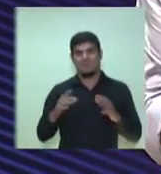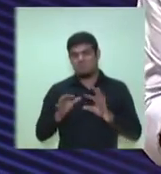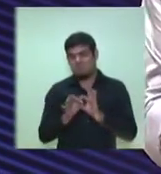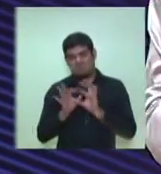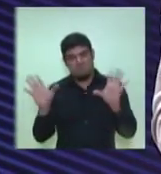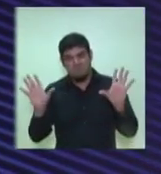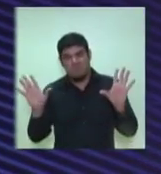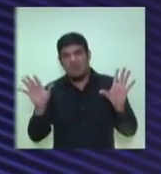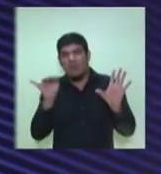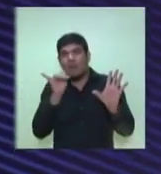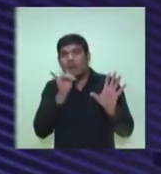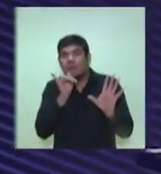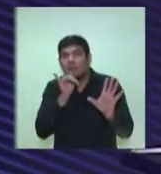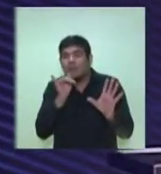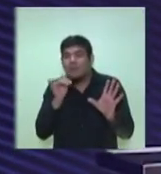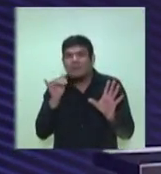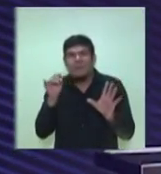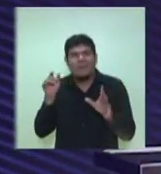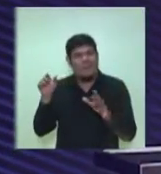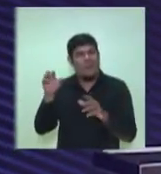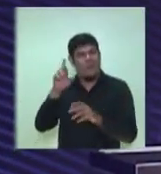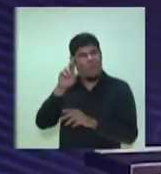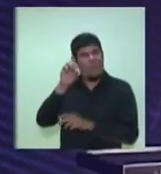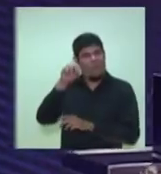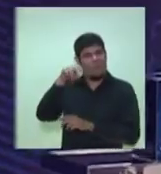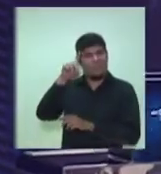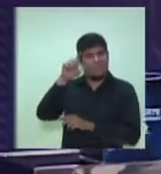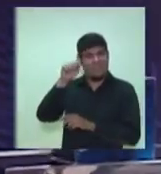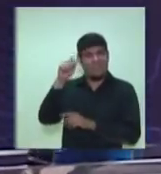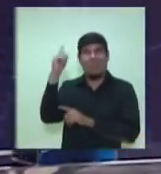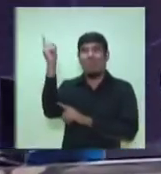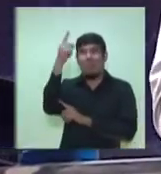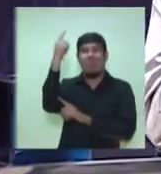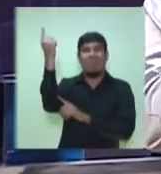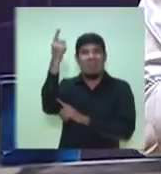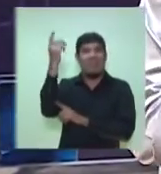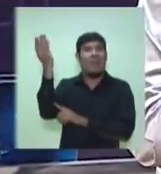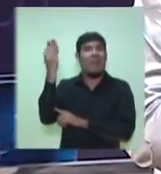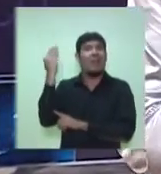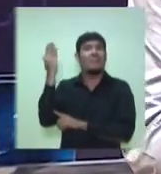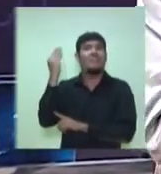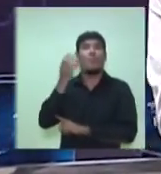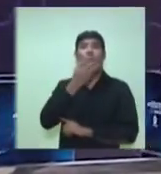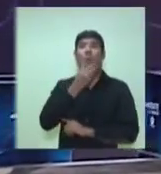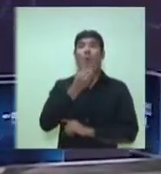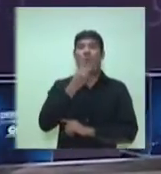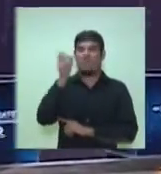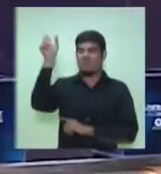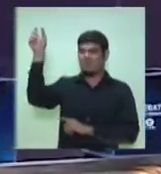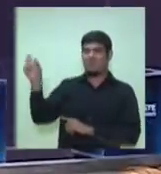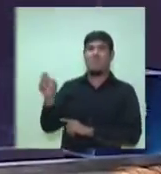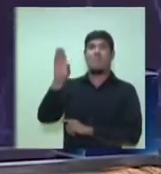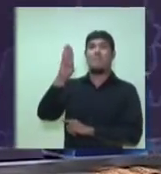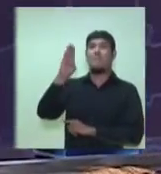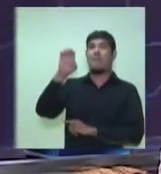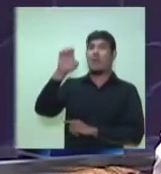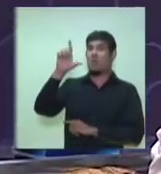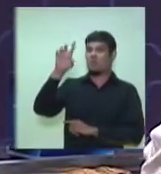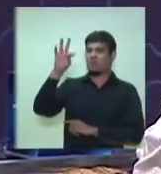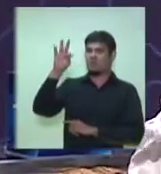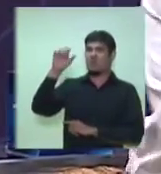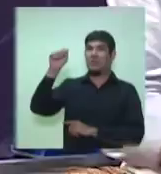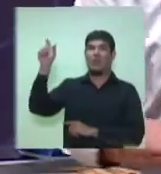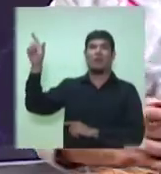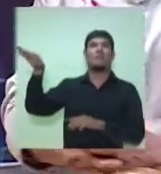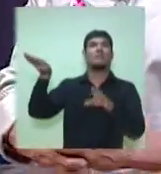muito limpa, mas aquela Ronda nos Bairros, ela beneficiou um cidadão da empresa chamada Delta, o senhor Fernando Cavendiz. É outro escândalo